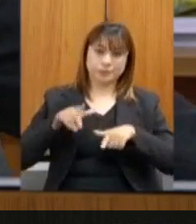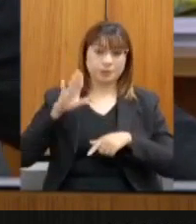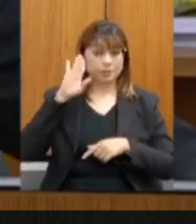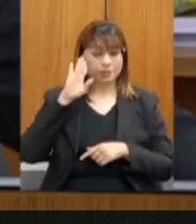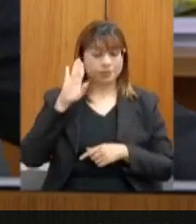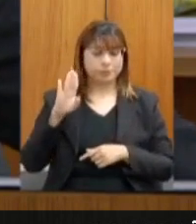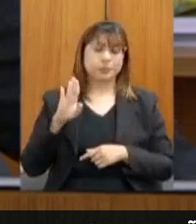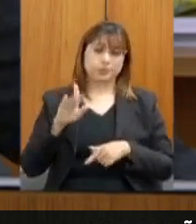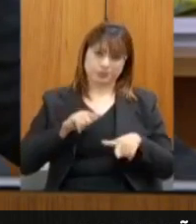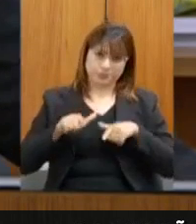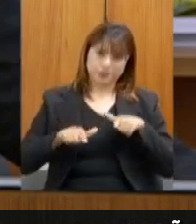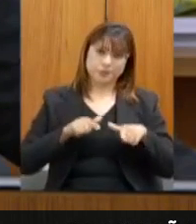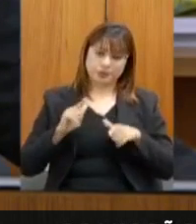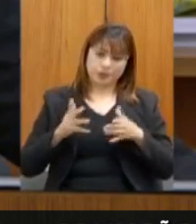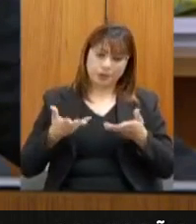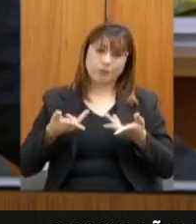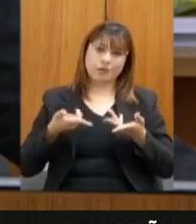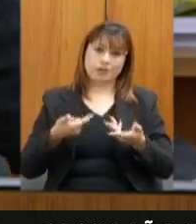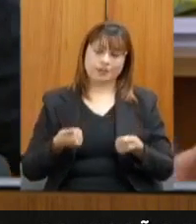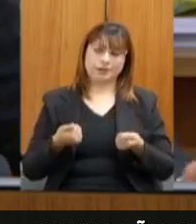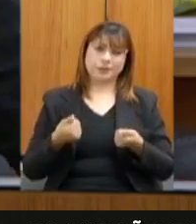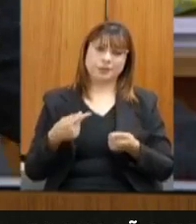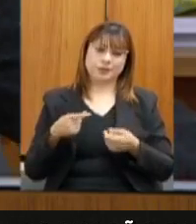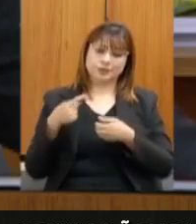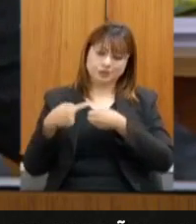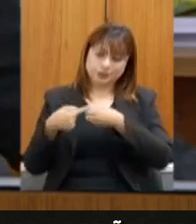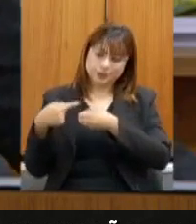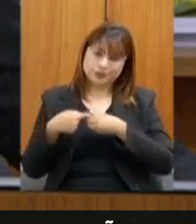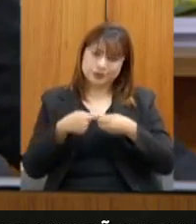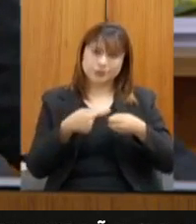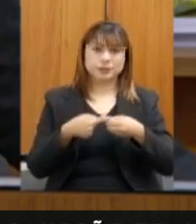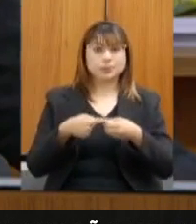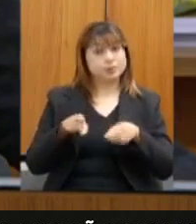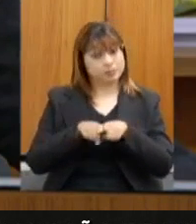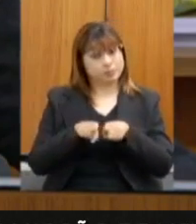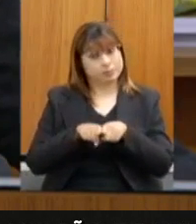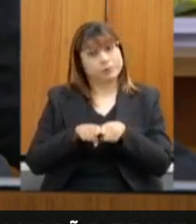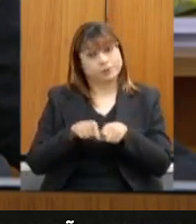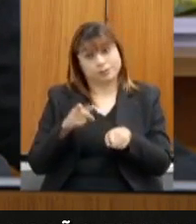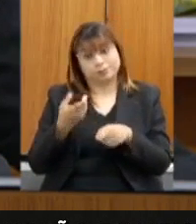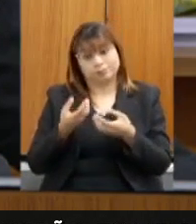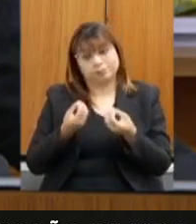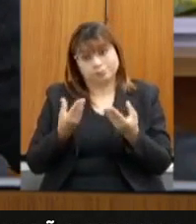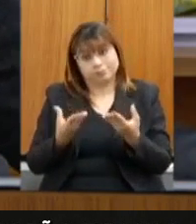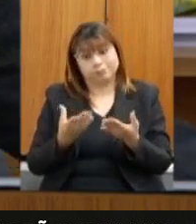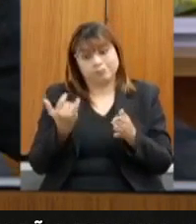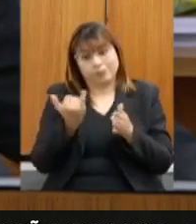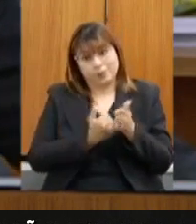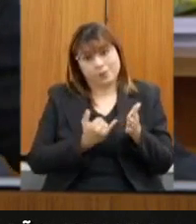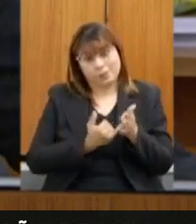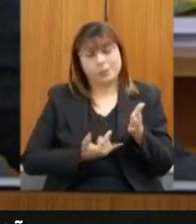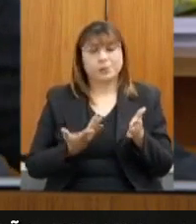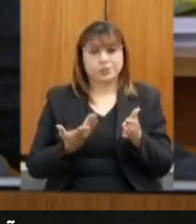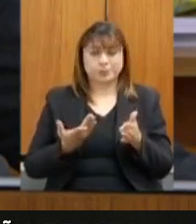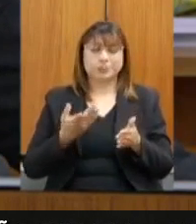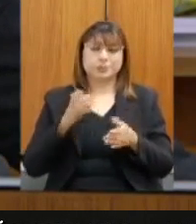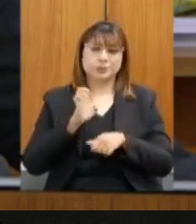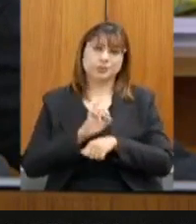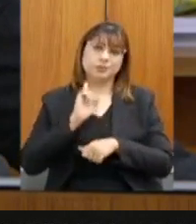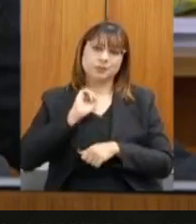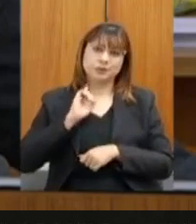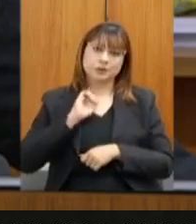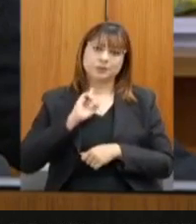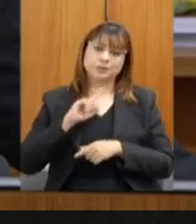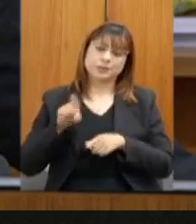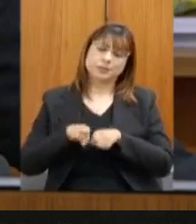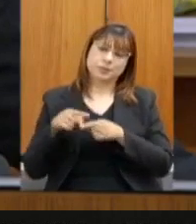gerando empregos de qualidade na nossa cidade, além de gerar impostos também para o Estado de Minas Gerais e as